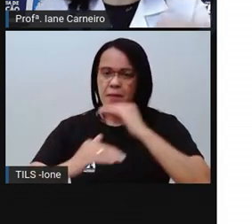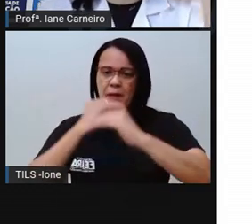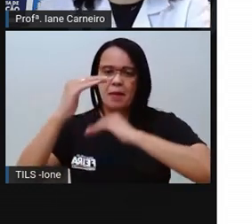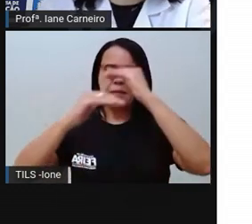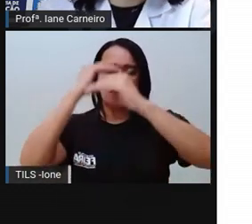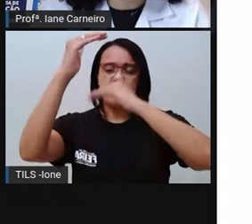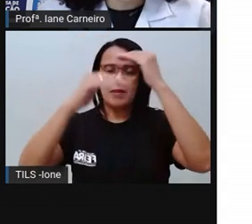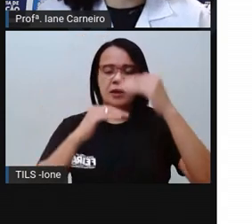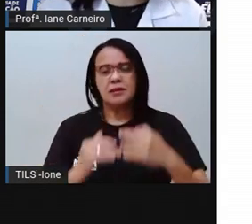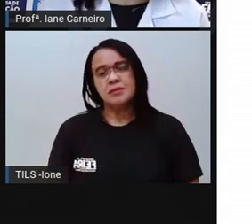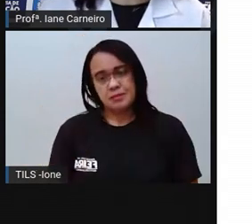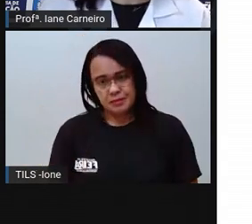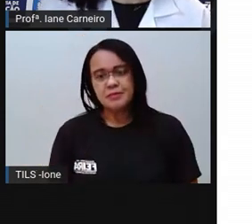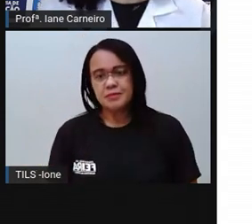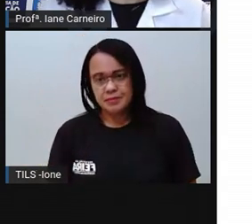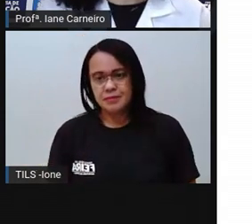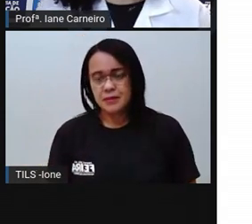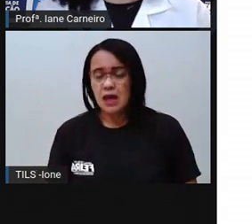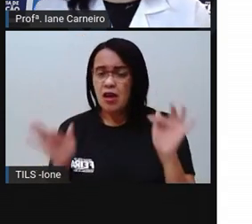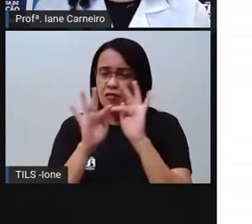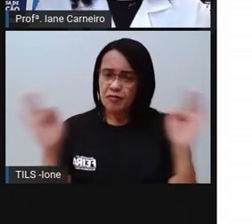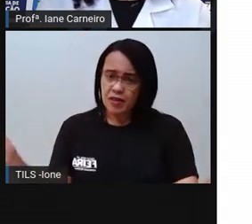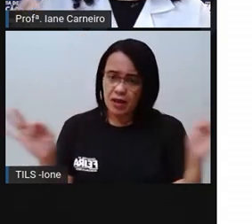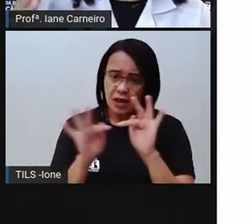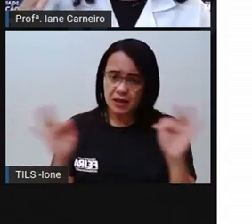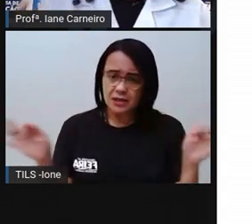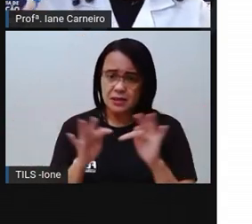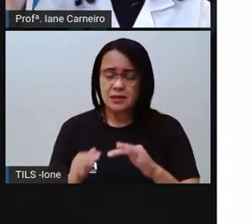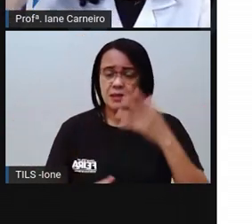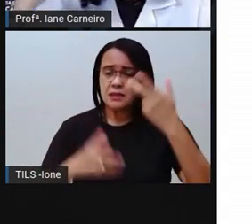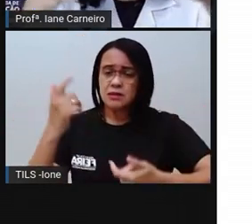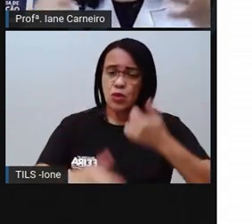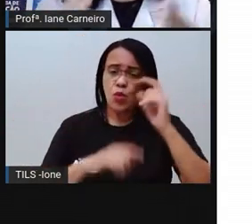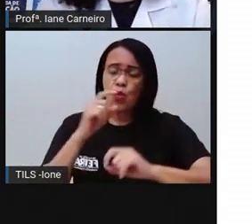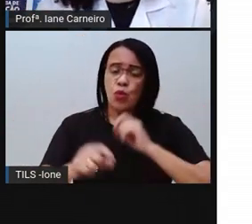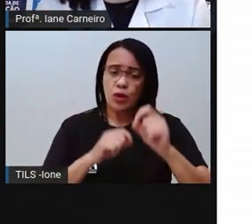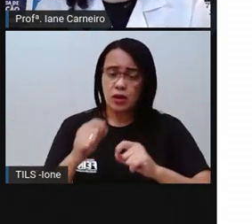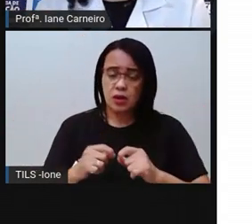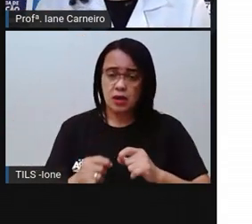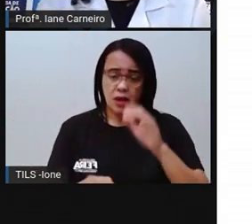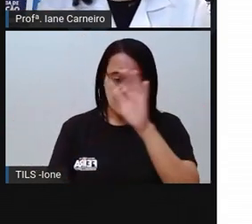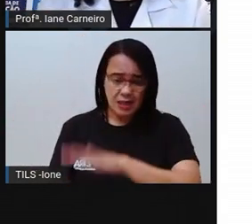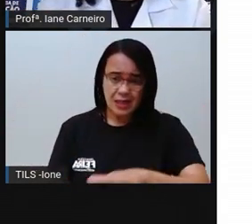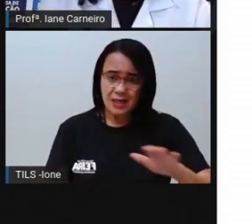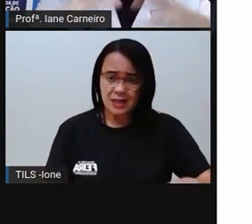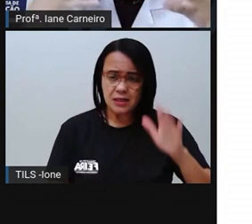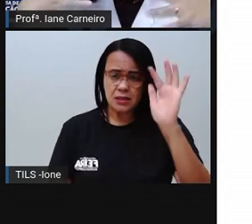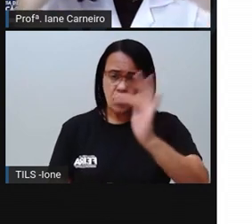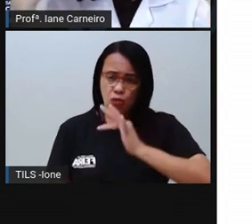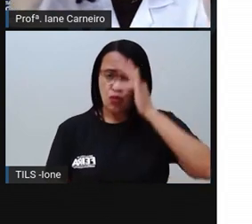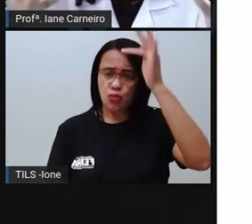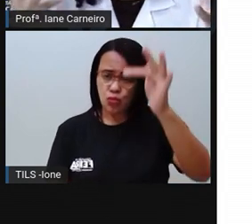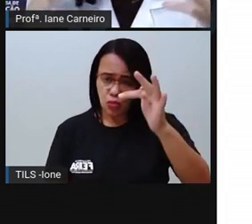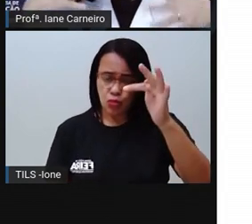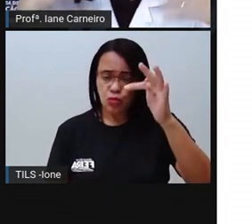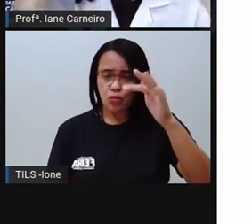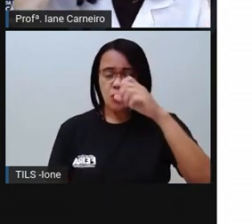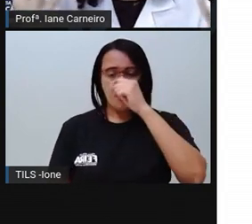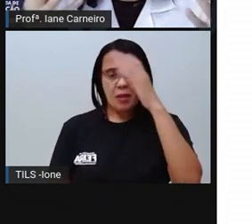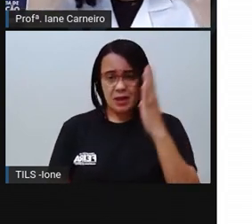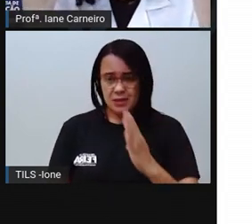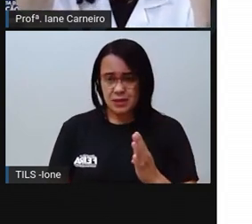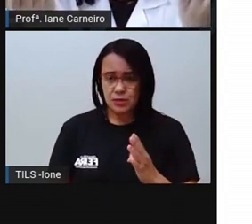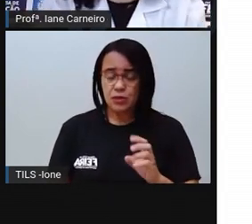criança é o futuro do país. Pois é, a criança, na verdade, é o presente do país, né? Então se o país não